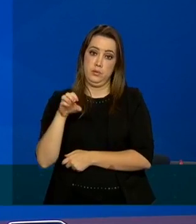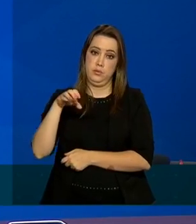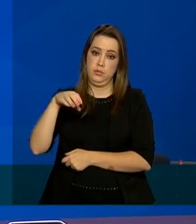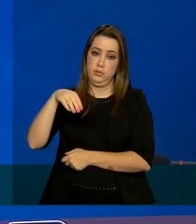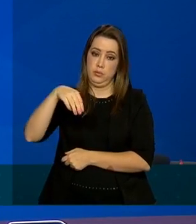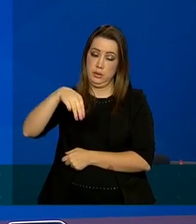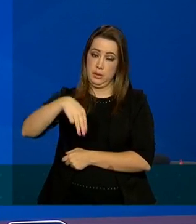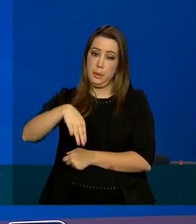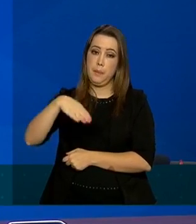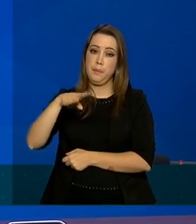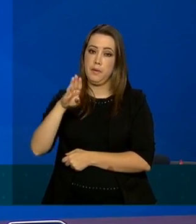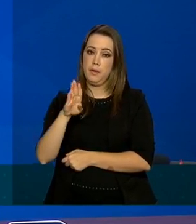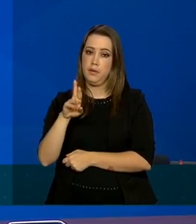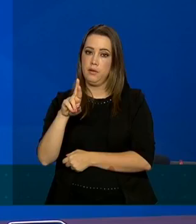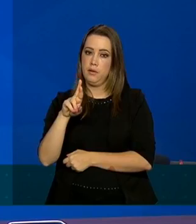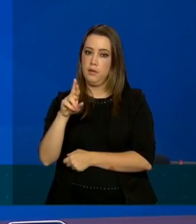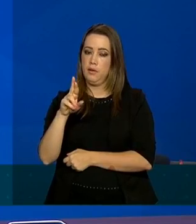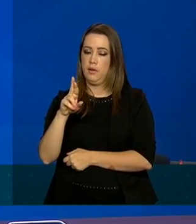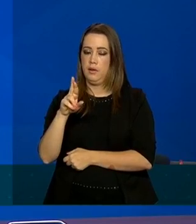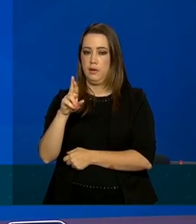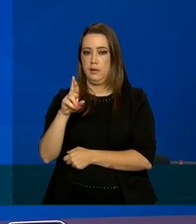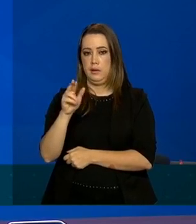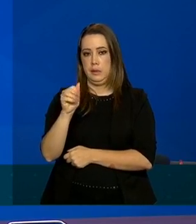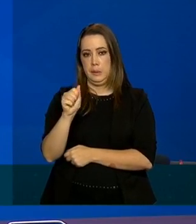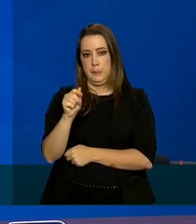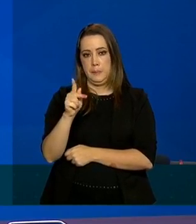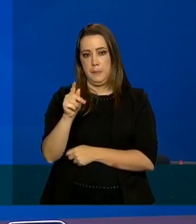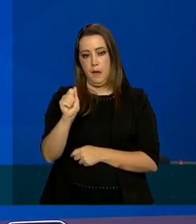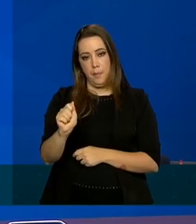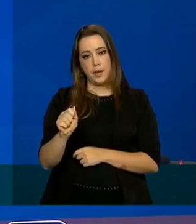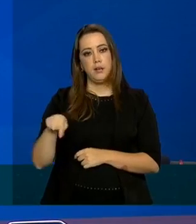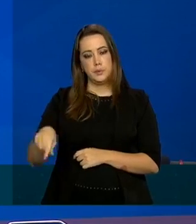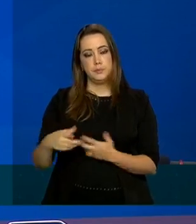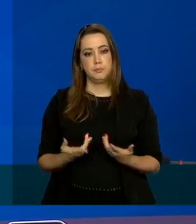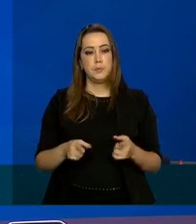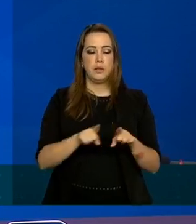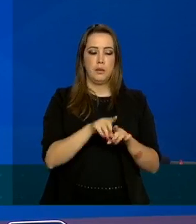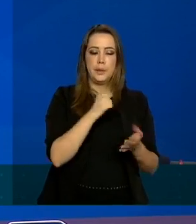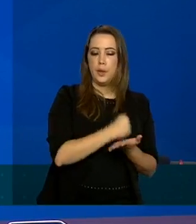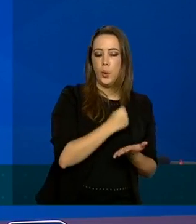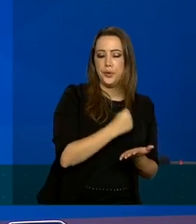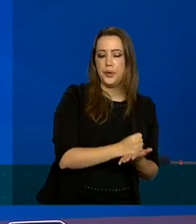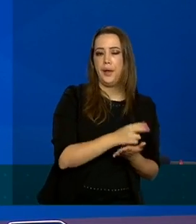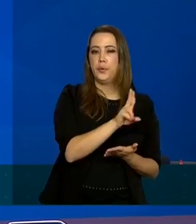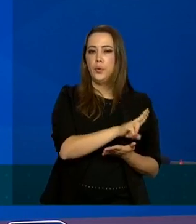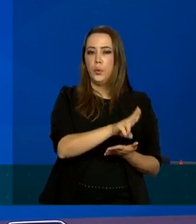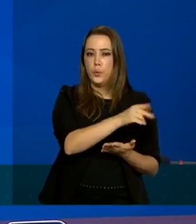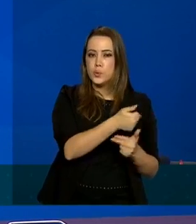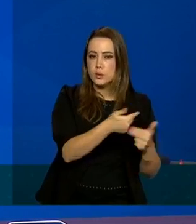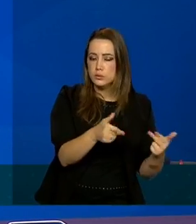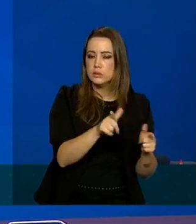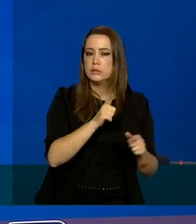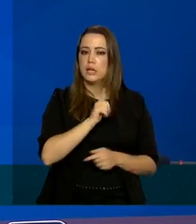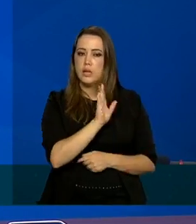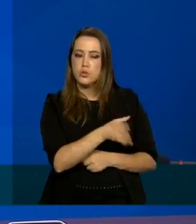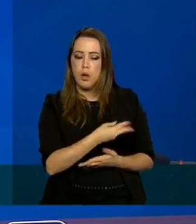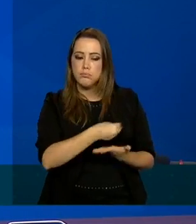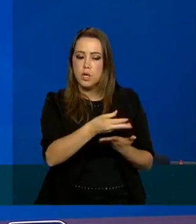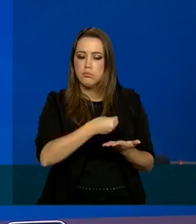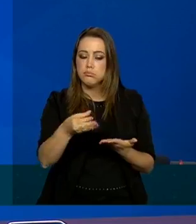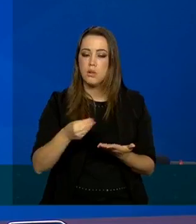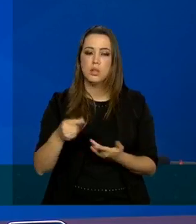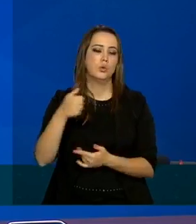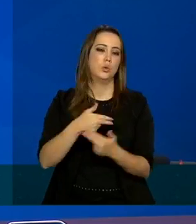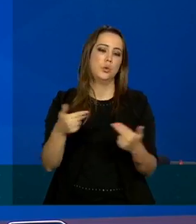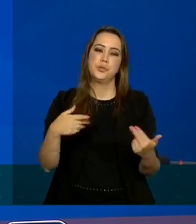gente também tem andamentos alguns processos alguns contratos para aproveitar equipamentos que já existem distribuídos